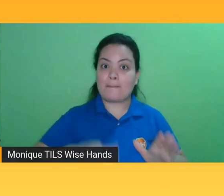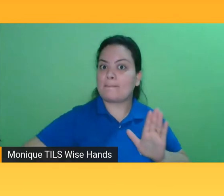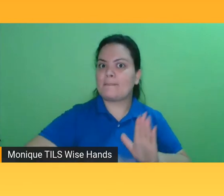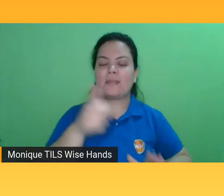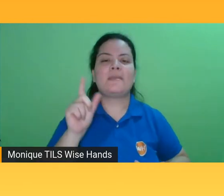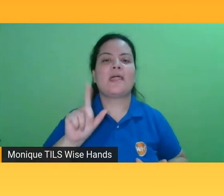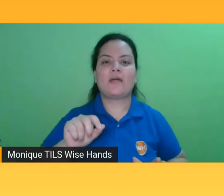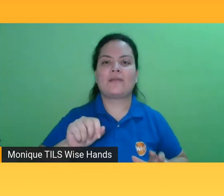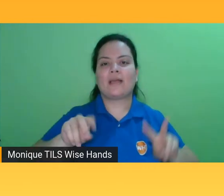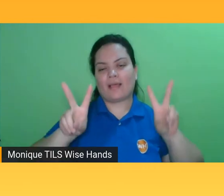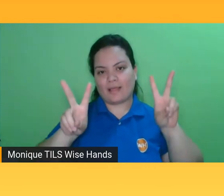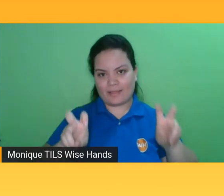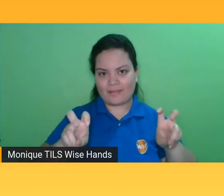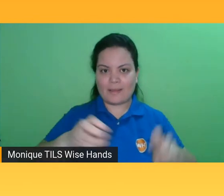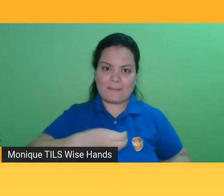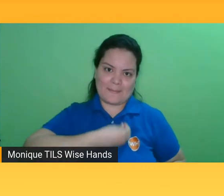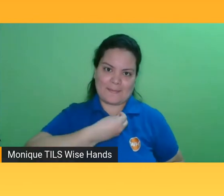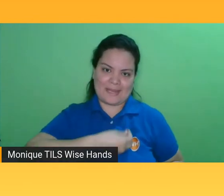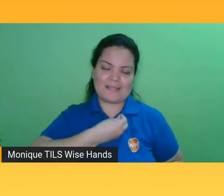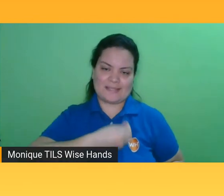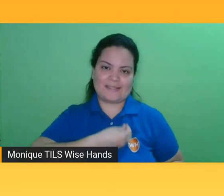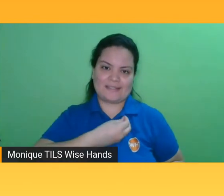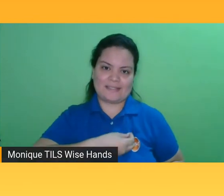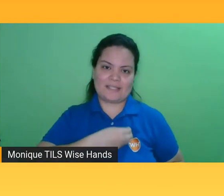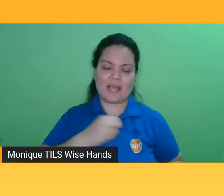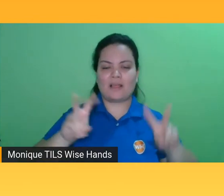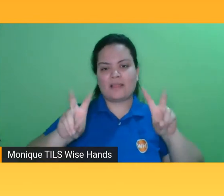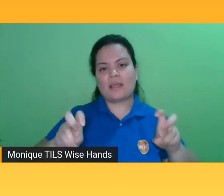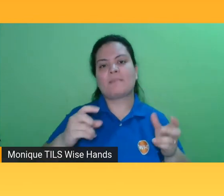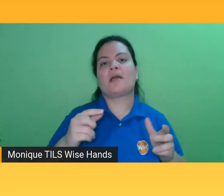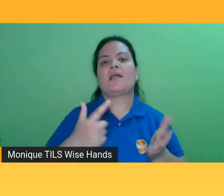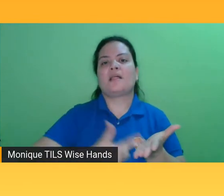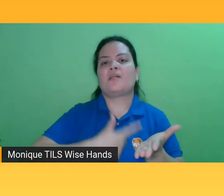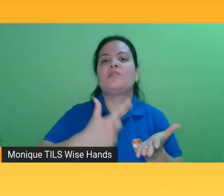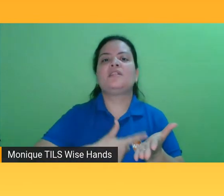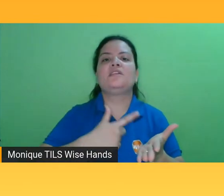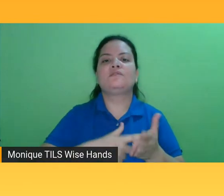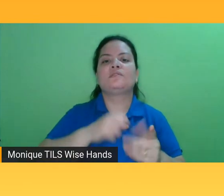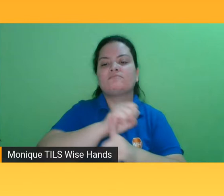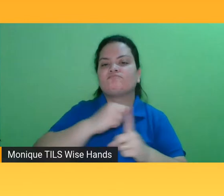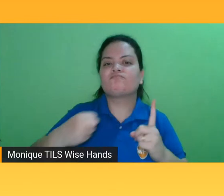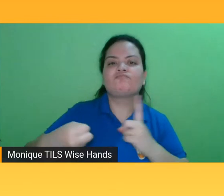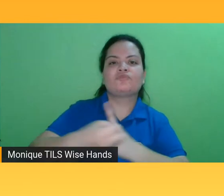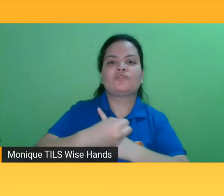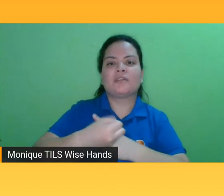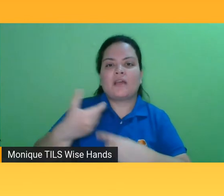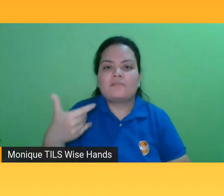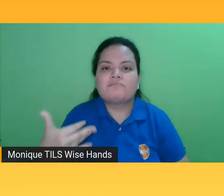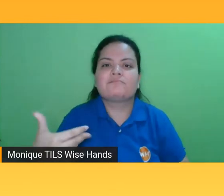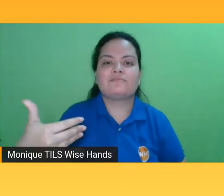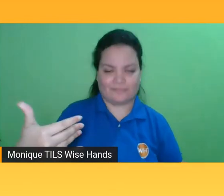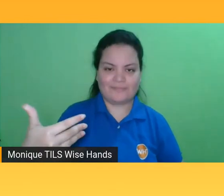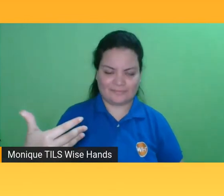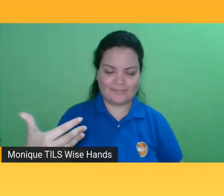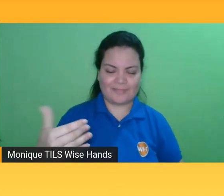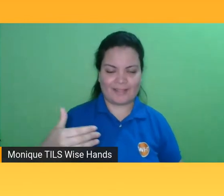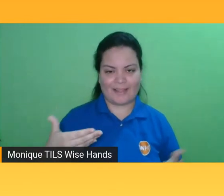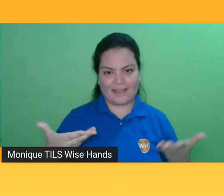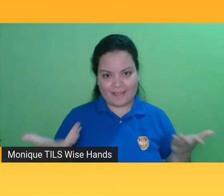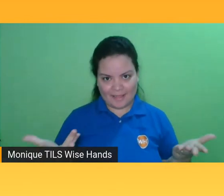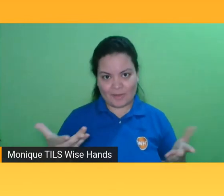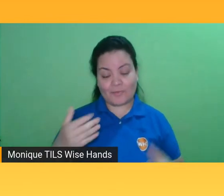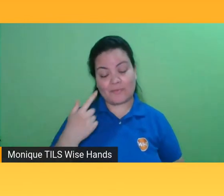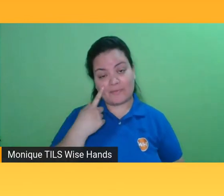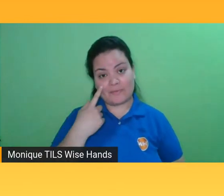tema era o lugar do livro na sociedade contemporânea. Depois do ano passado, já em meio à pandemia, em setembro, a gente teve uma